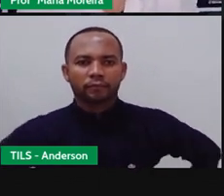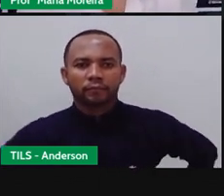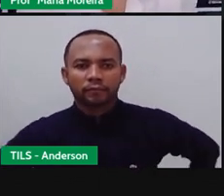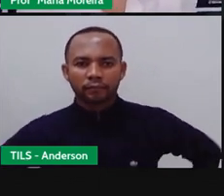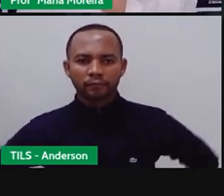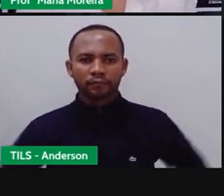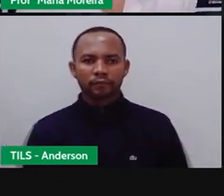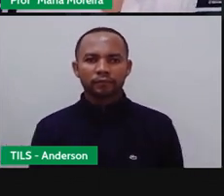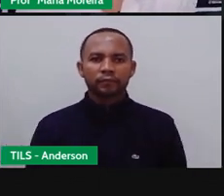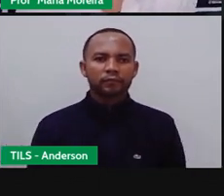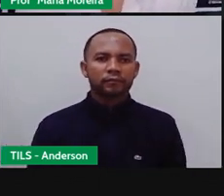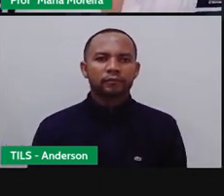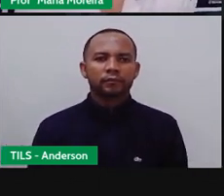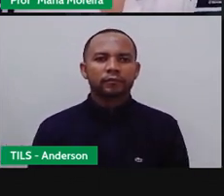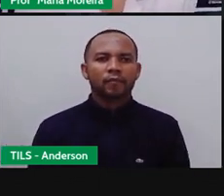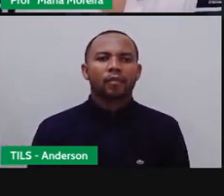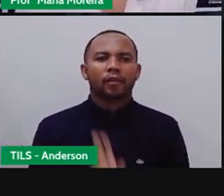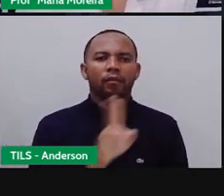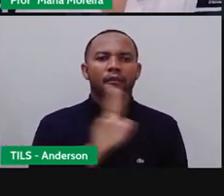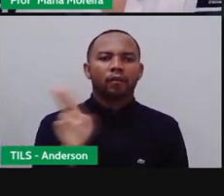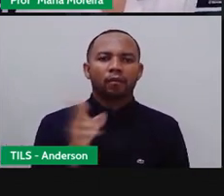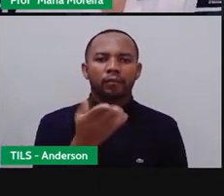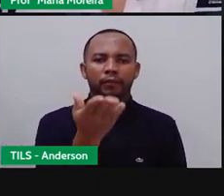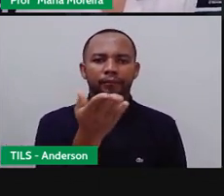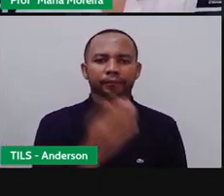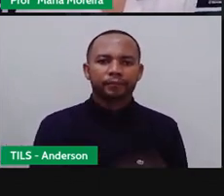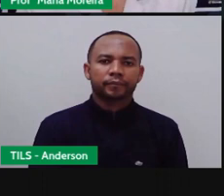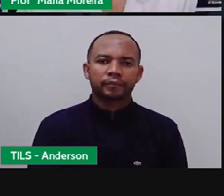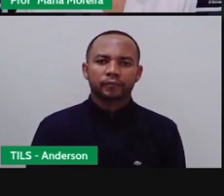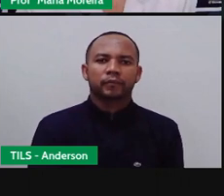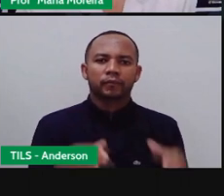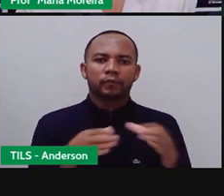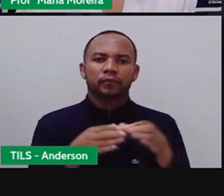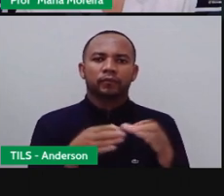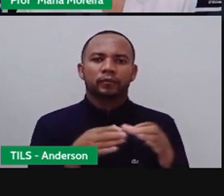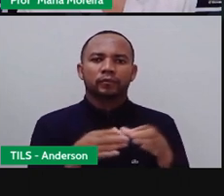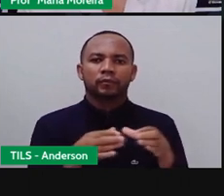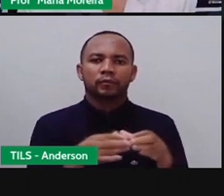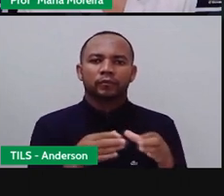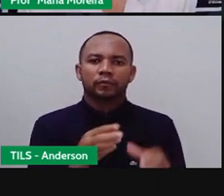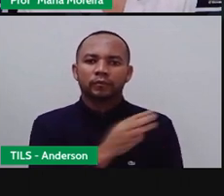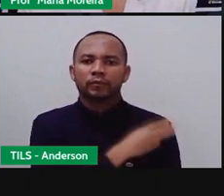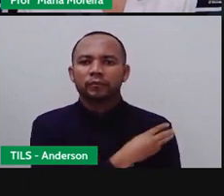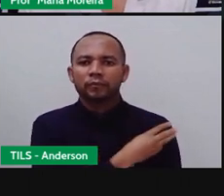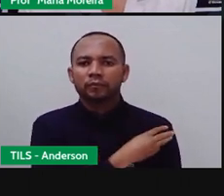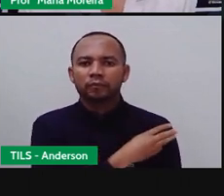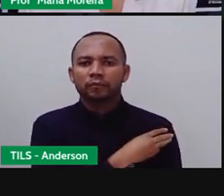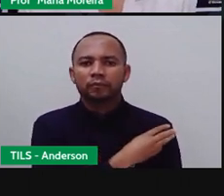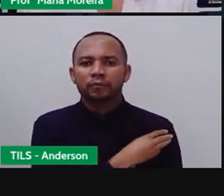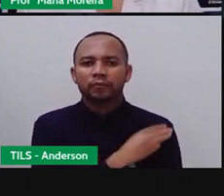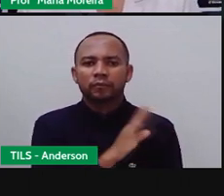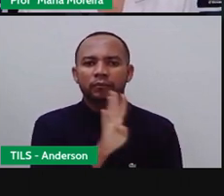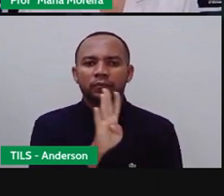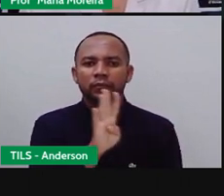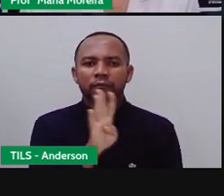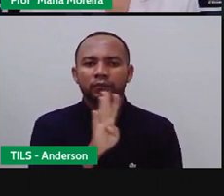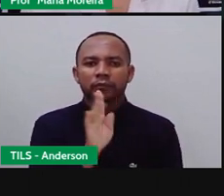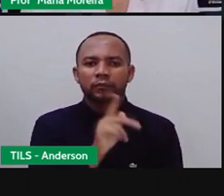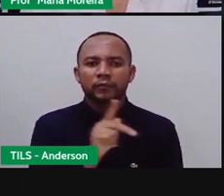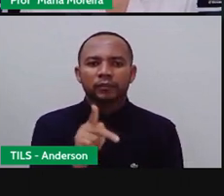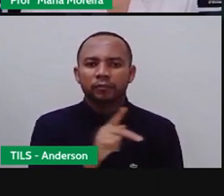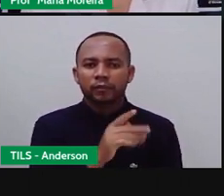Isabelle, bom dia, meu nome é Isabelle Santos, sou do terceiro ano B da Escola Municipal Regina Vidal e minha professora é